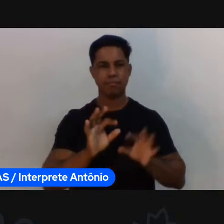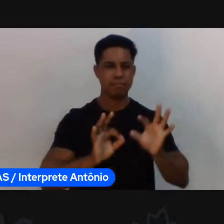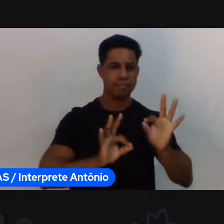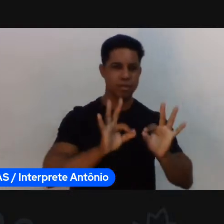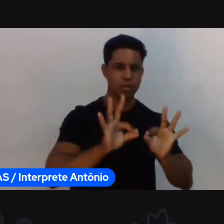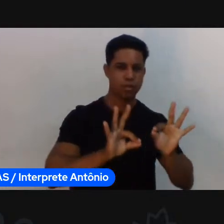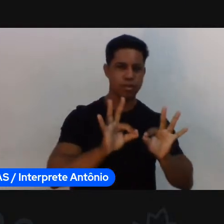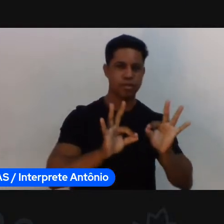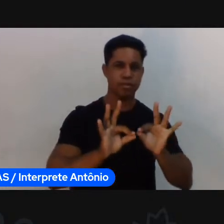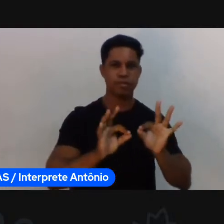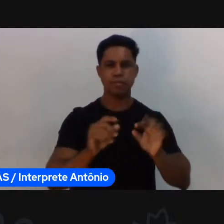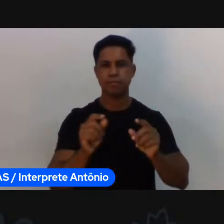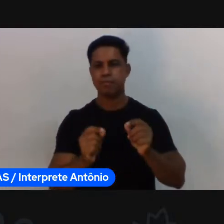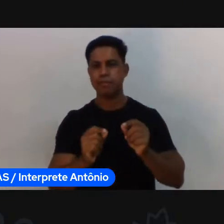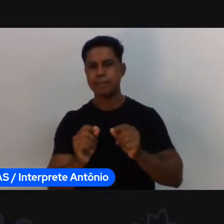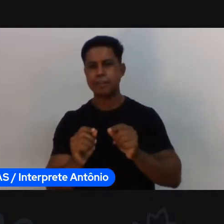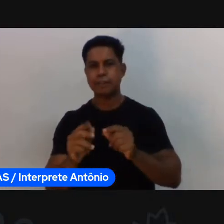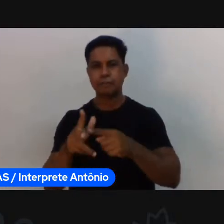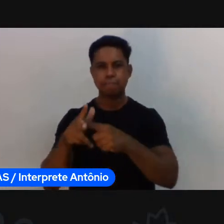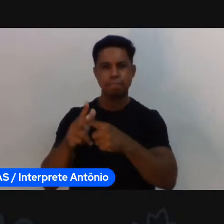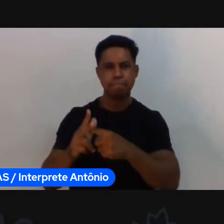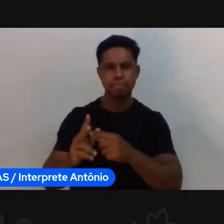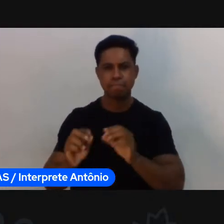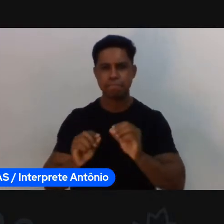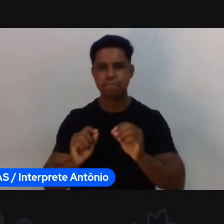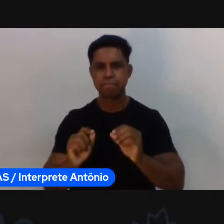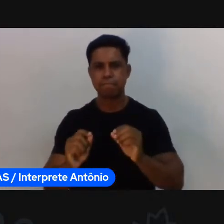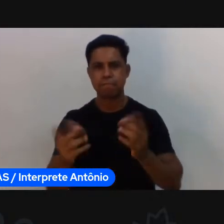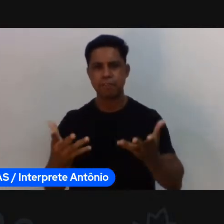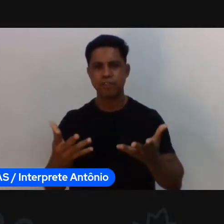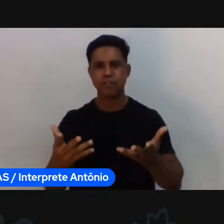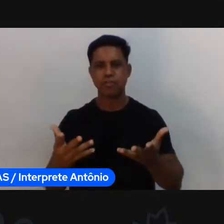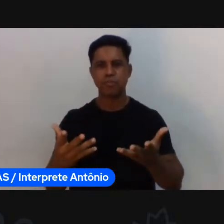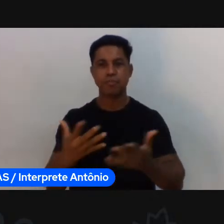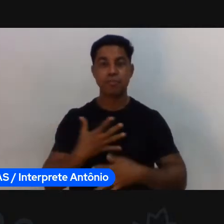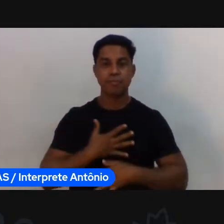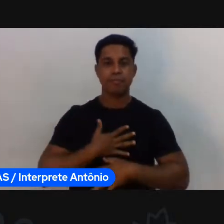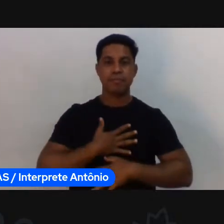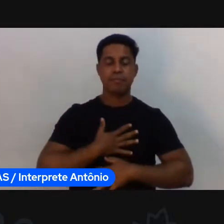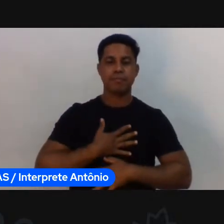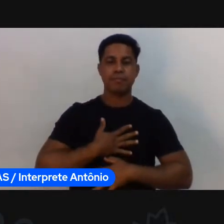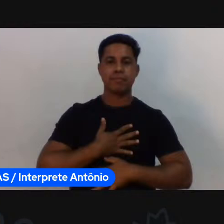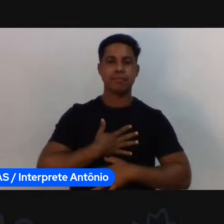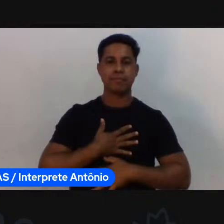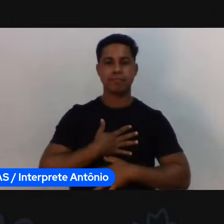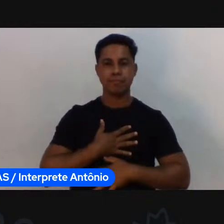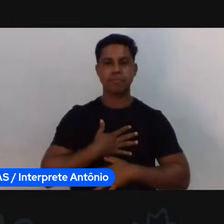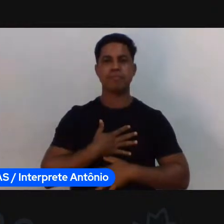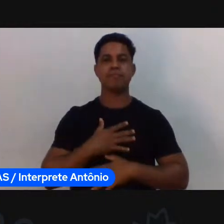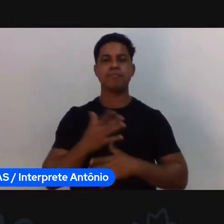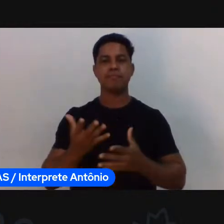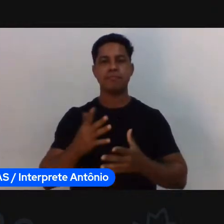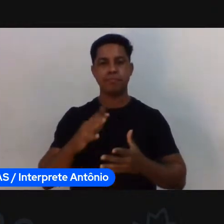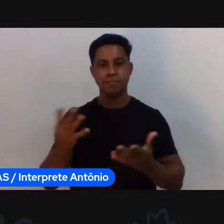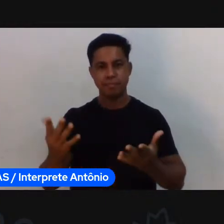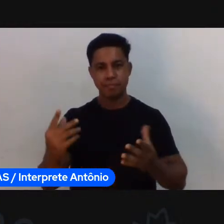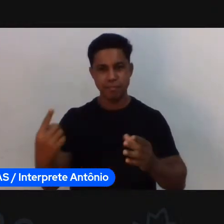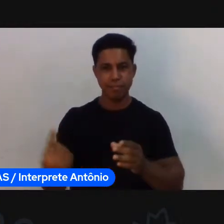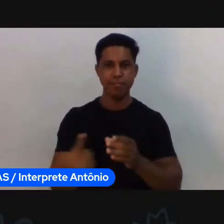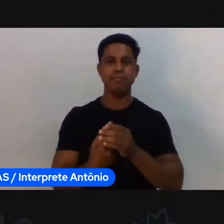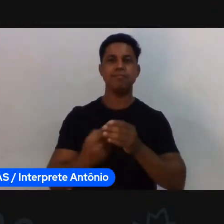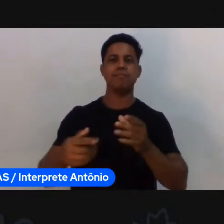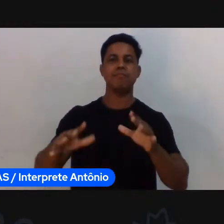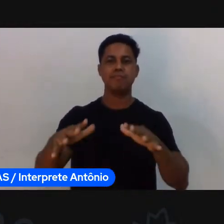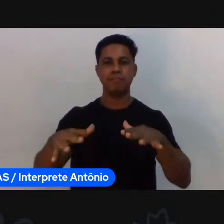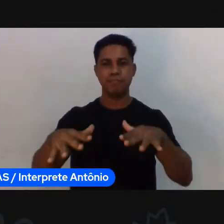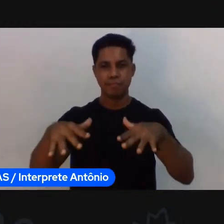Ok. É uma honra, né, estar participando desse primeiro seminário. Agradecer a pessoa